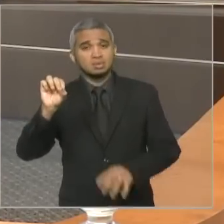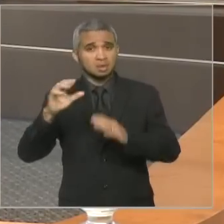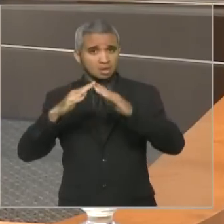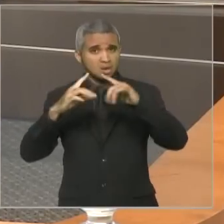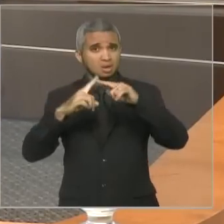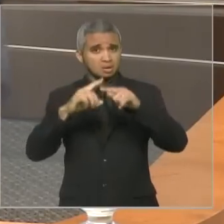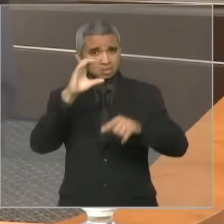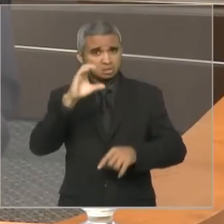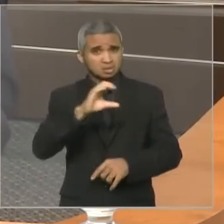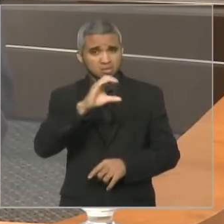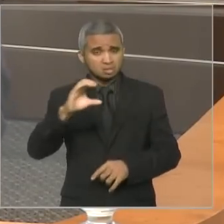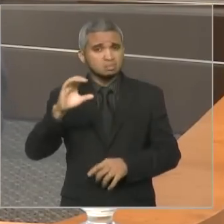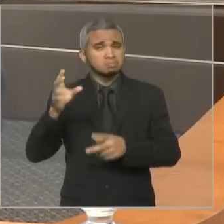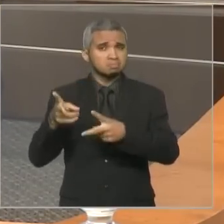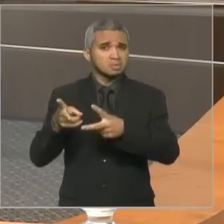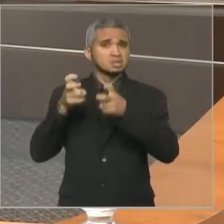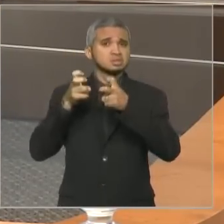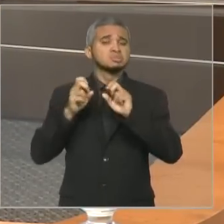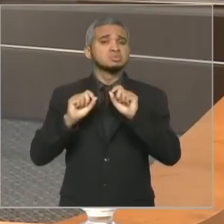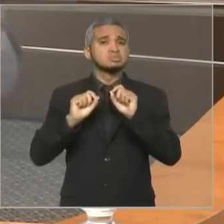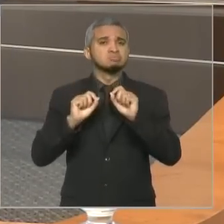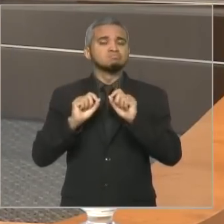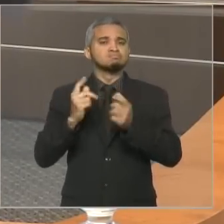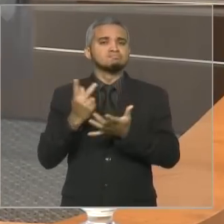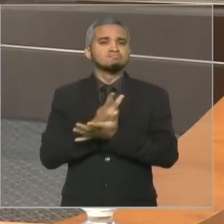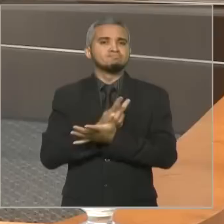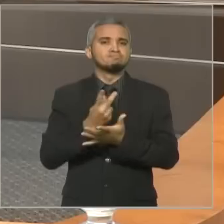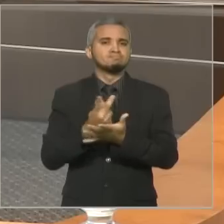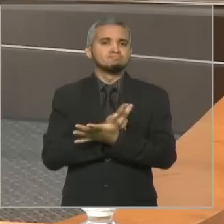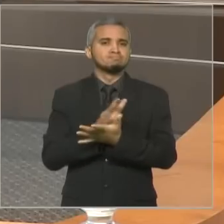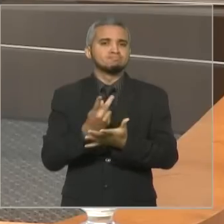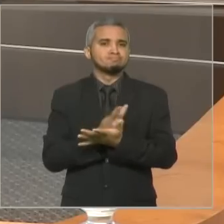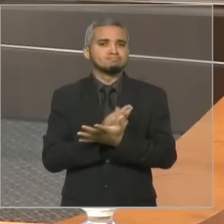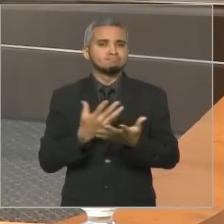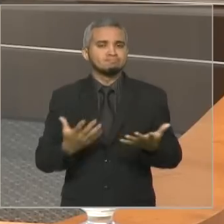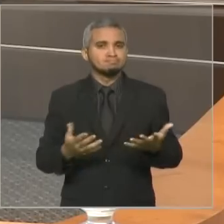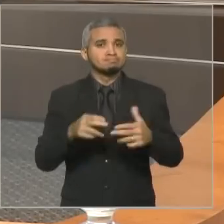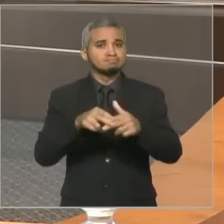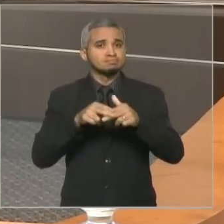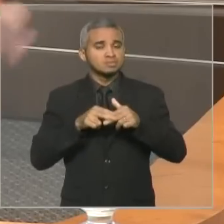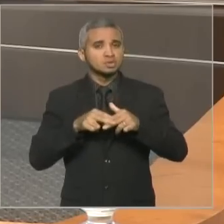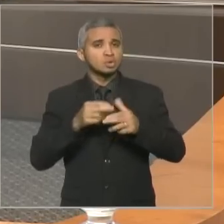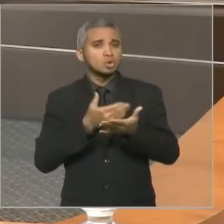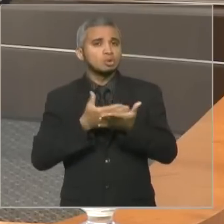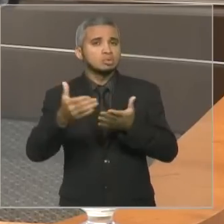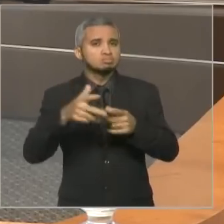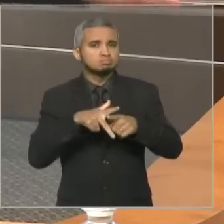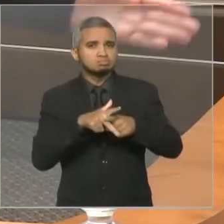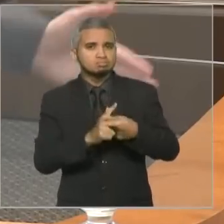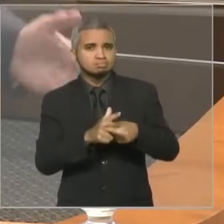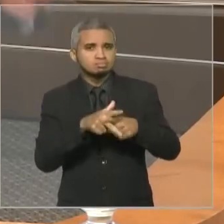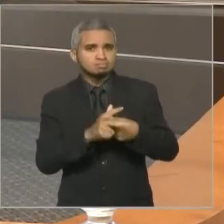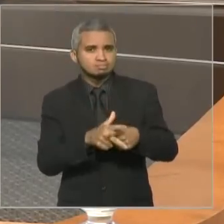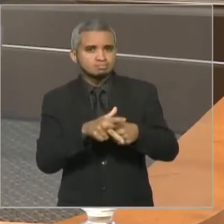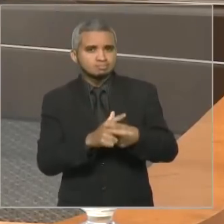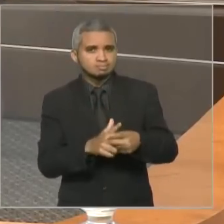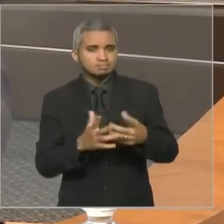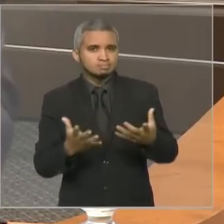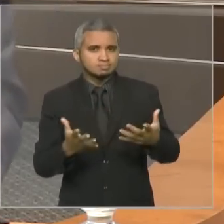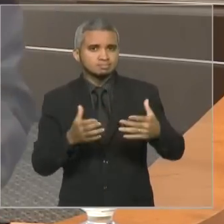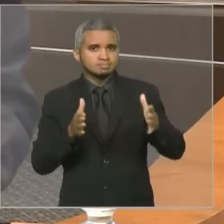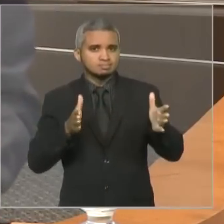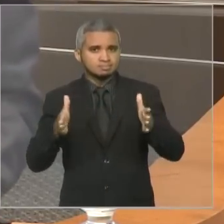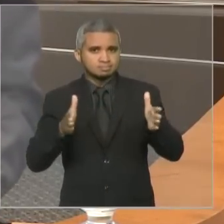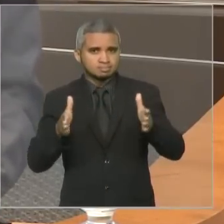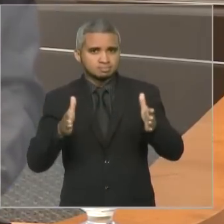fazia com que o povo ficasse submisso. Começou-se a repensar de forma diferente, mesmo no término, durante o período